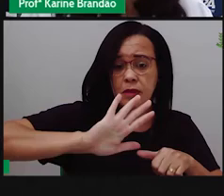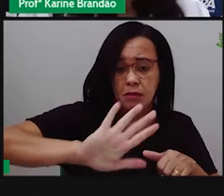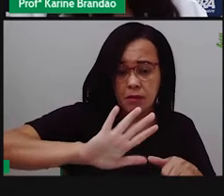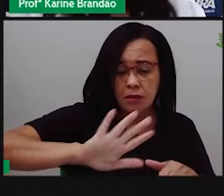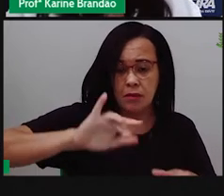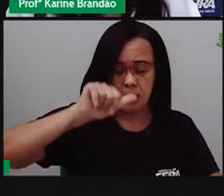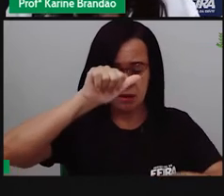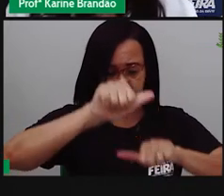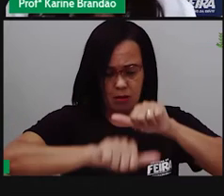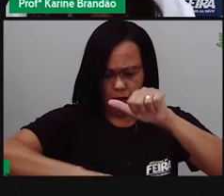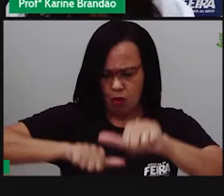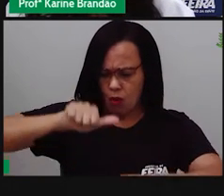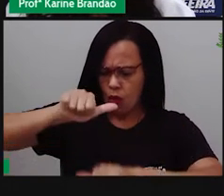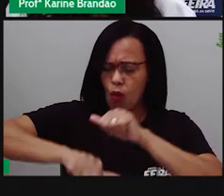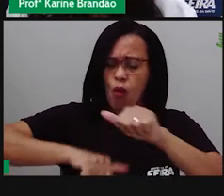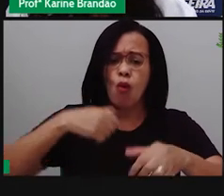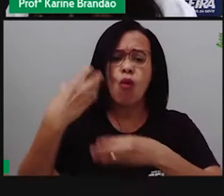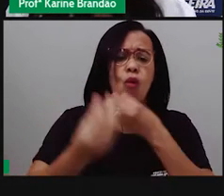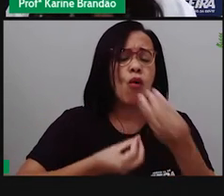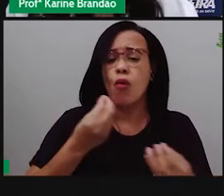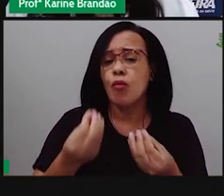populações foi tão grande